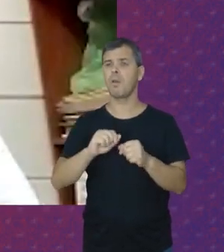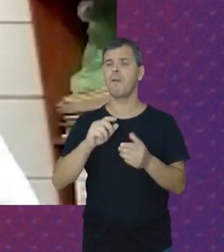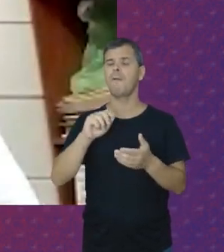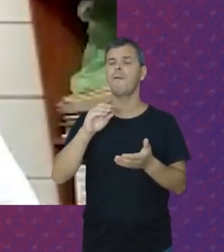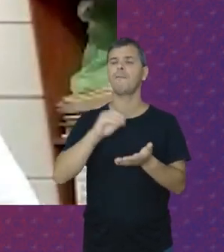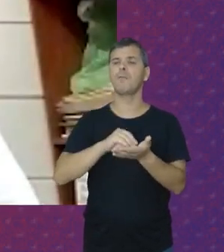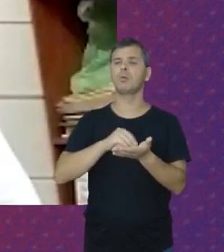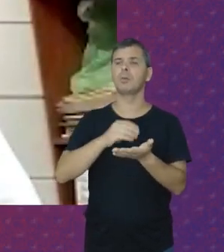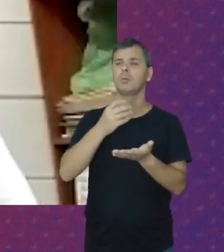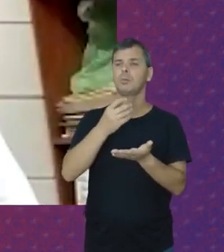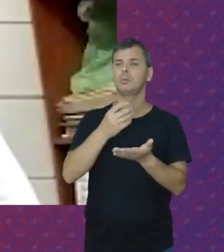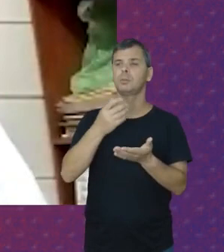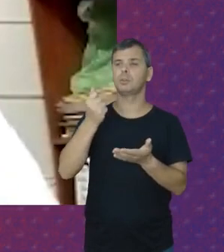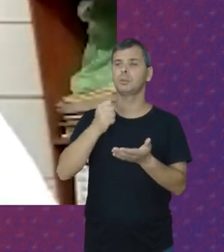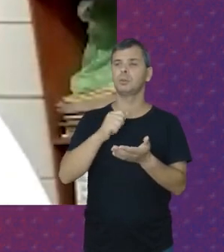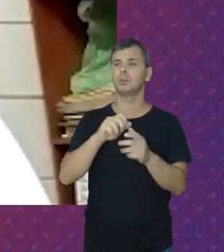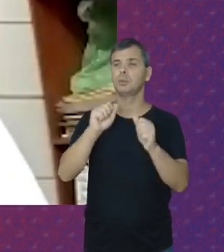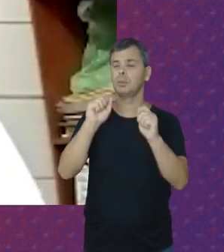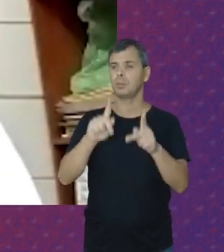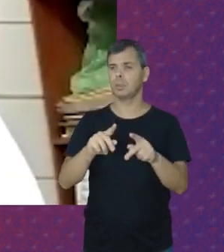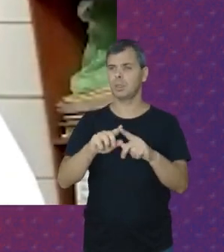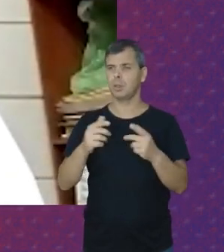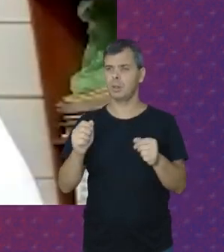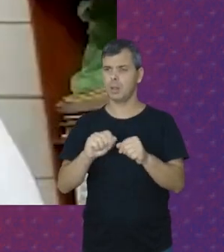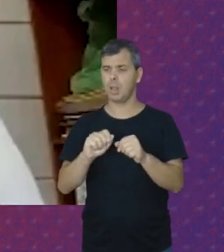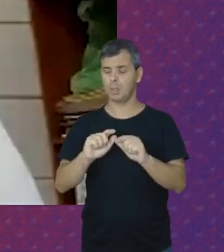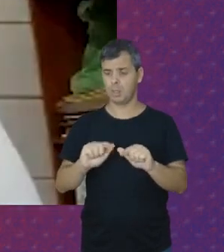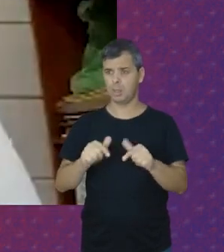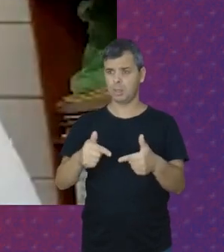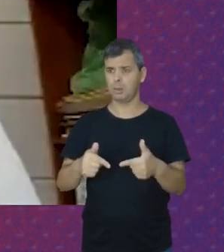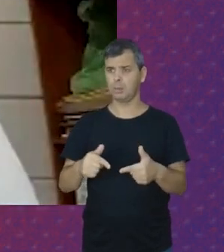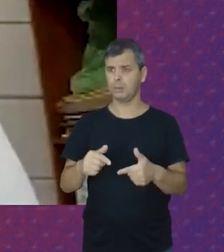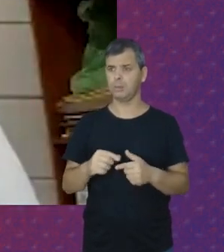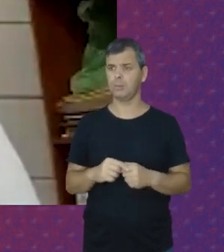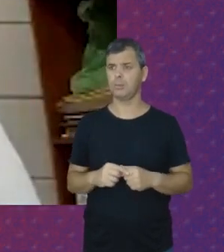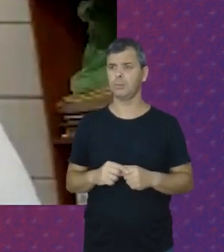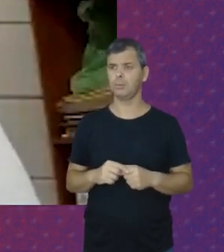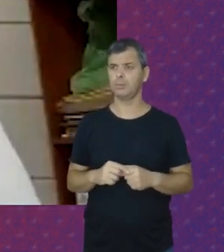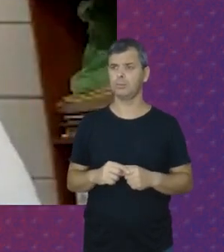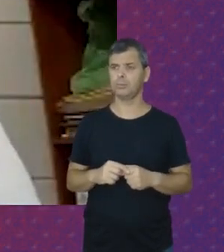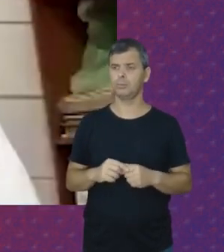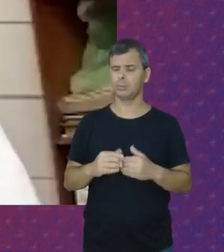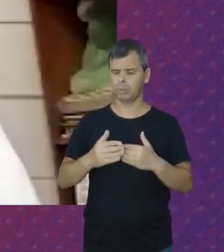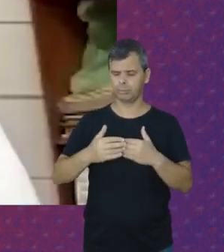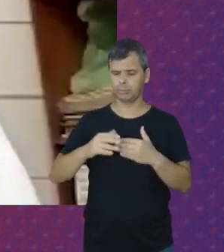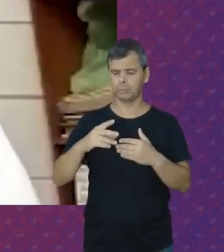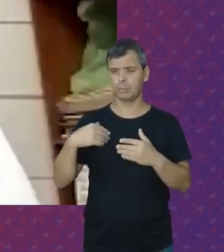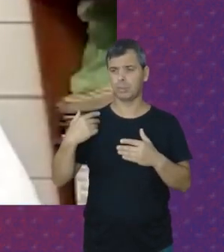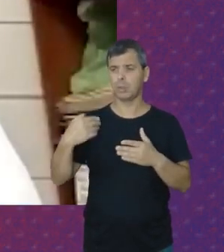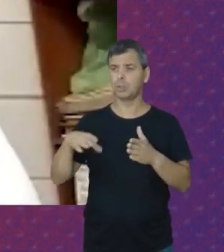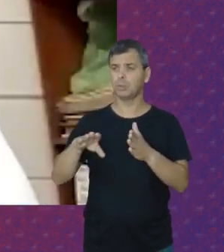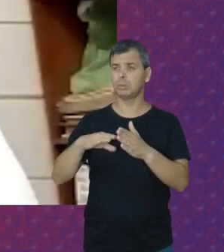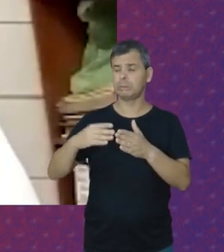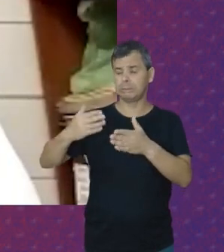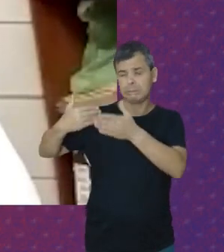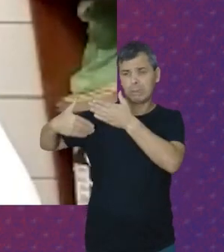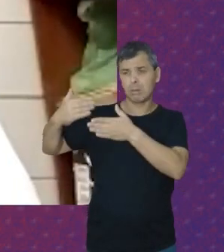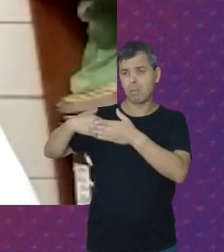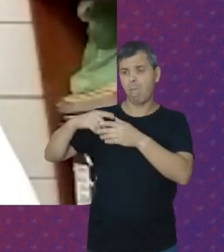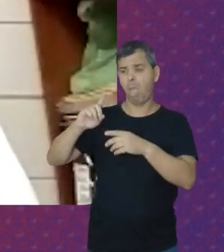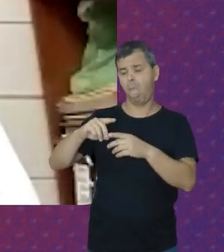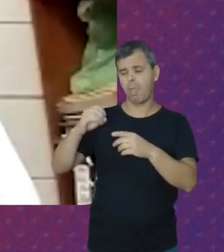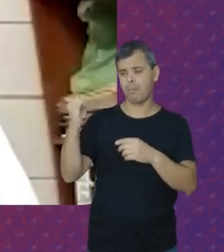recolhimento Previdenciário Então Essa luta Ainda está Muito longe Da gente chegar E dizer É o ideal